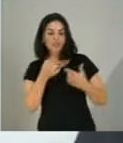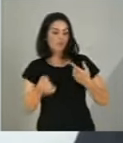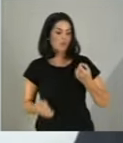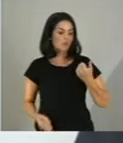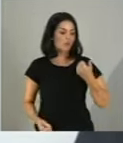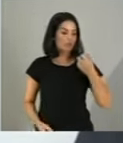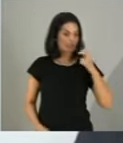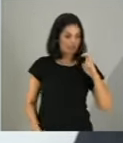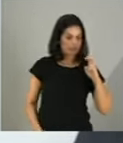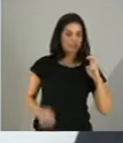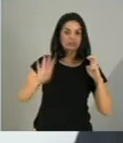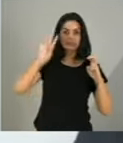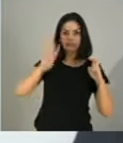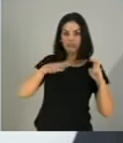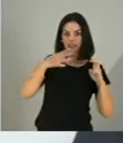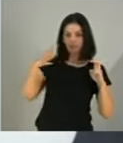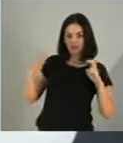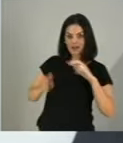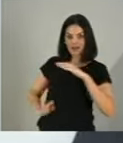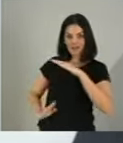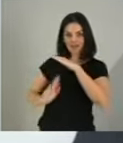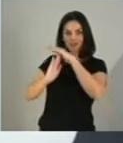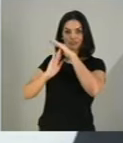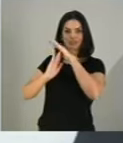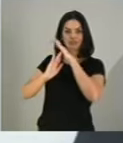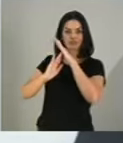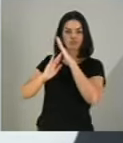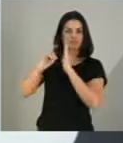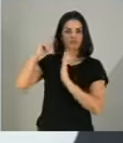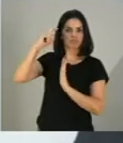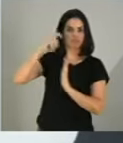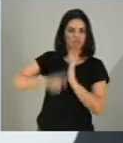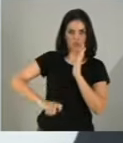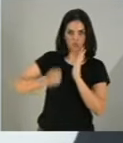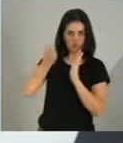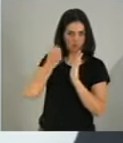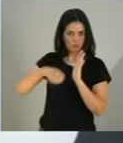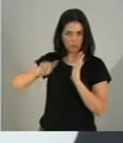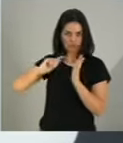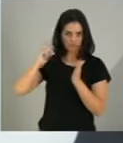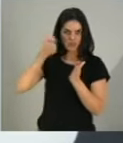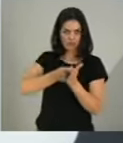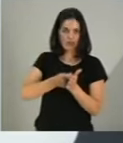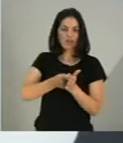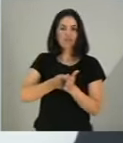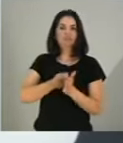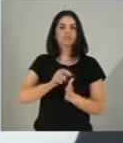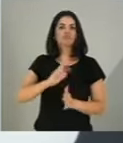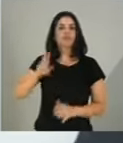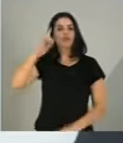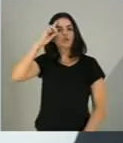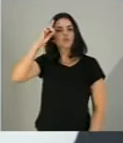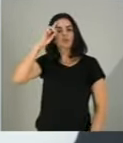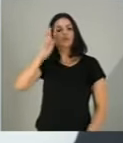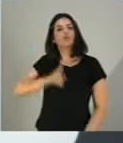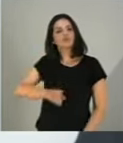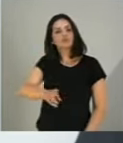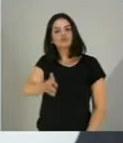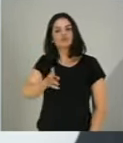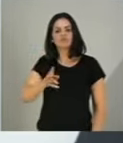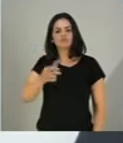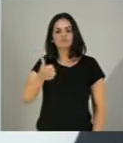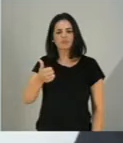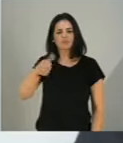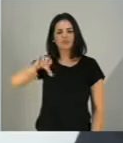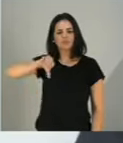limite de isenção não é corrigida. A isenção continua em R 1.903,